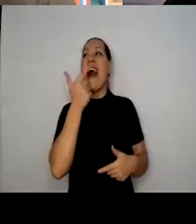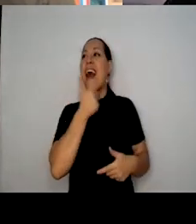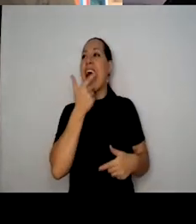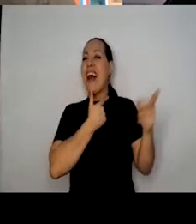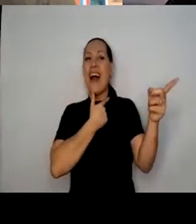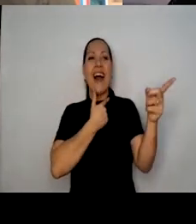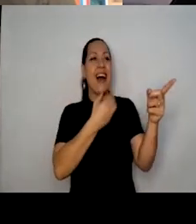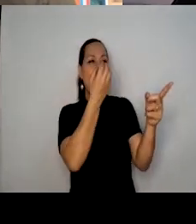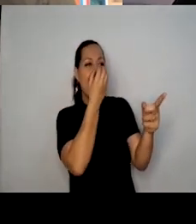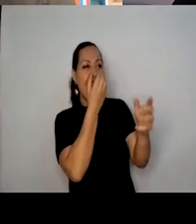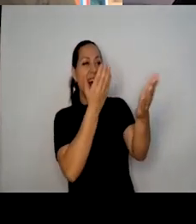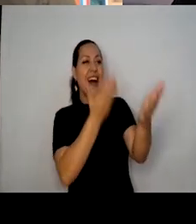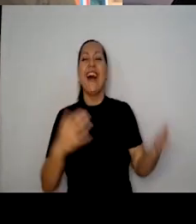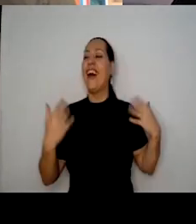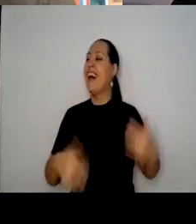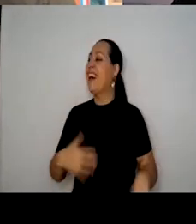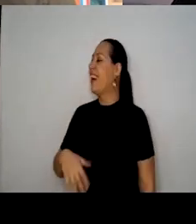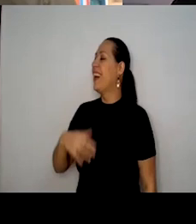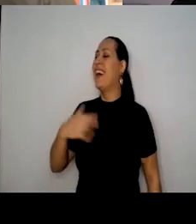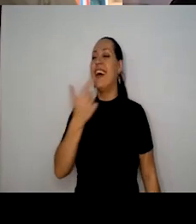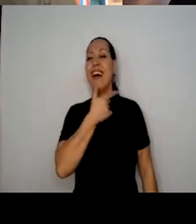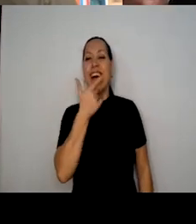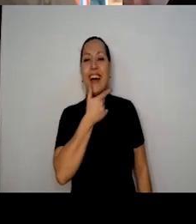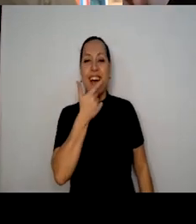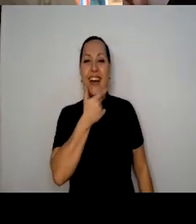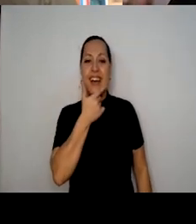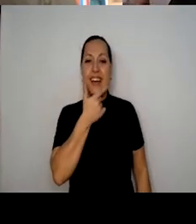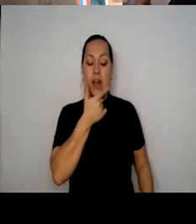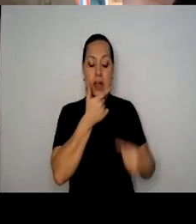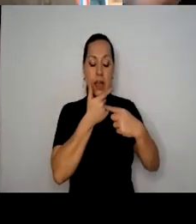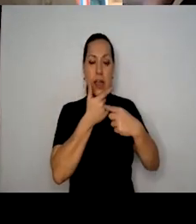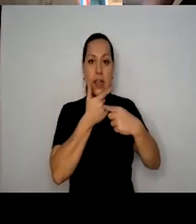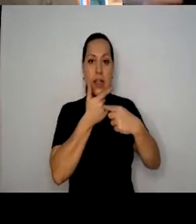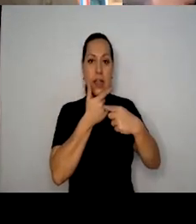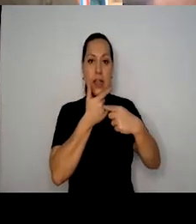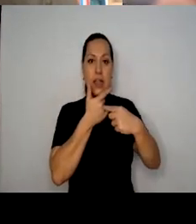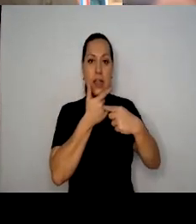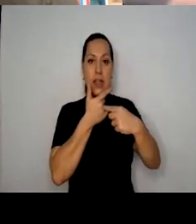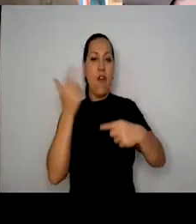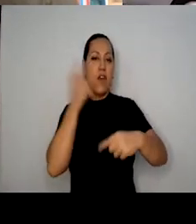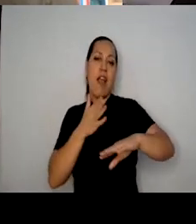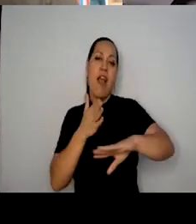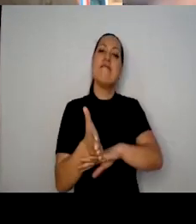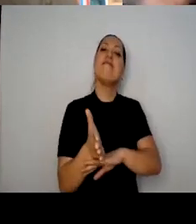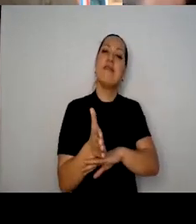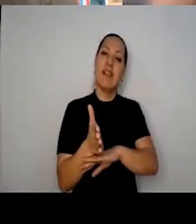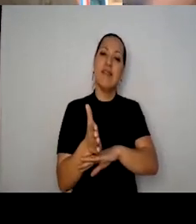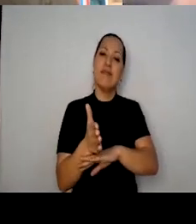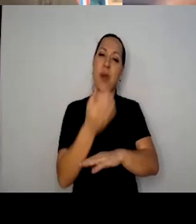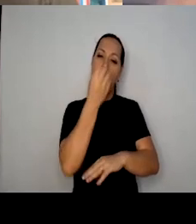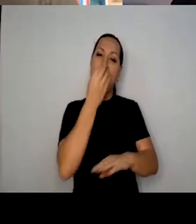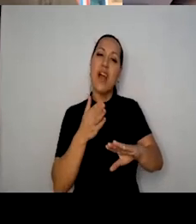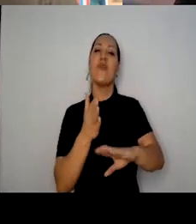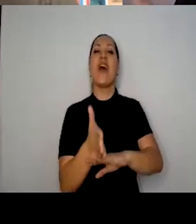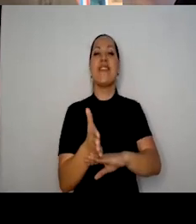palhaça! Mas olha que coisa engraçada! Quando ele fez isso, você entra com tudo. Aí você entra